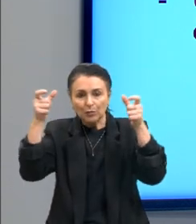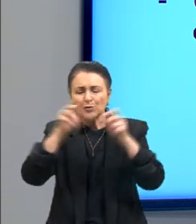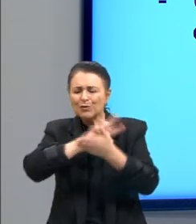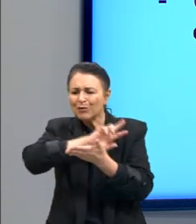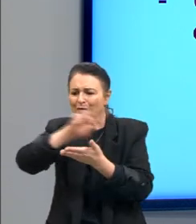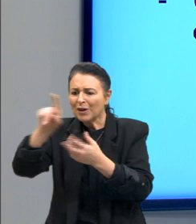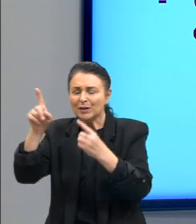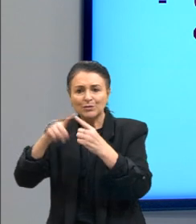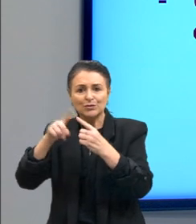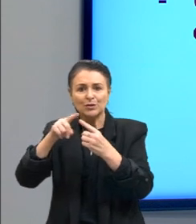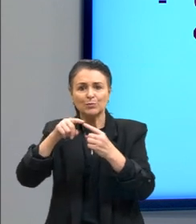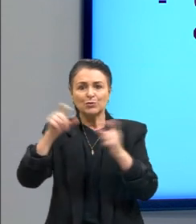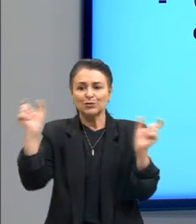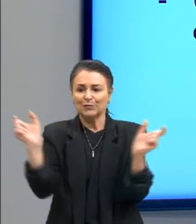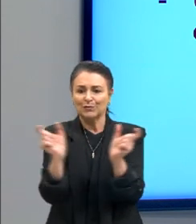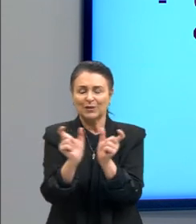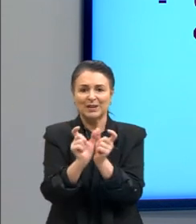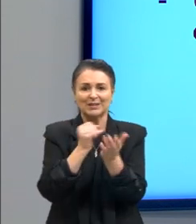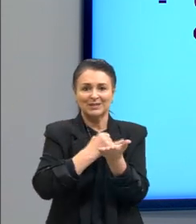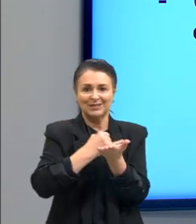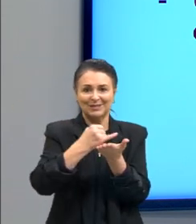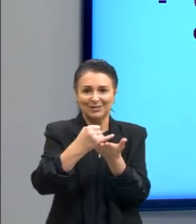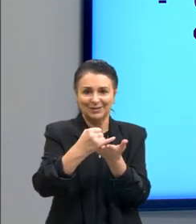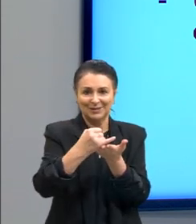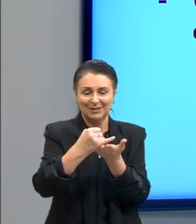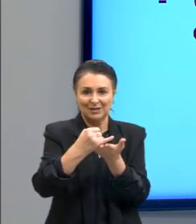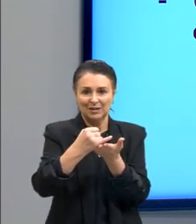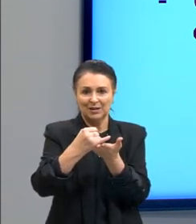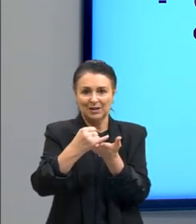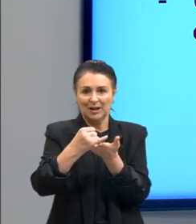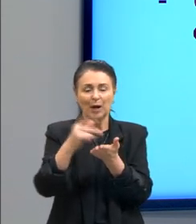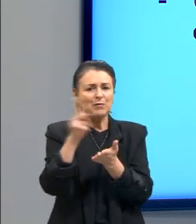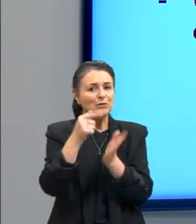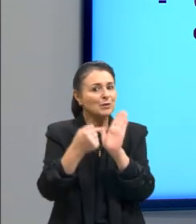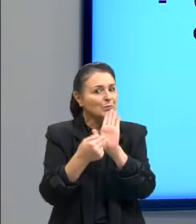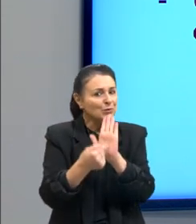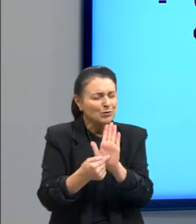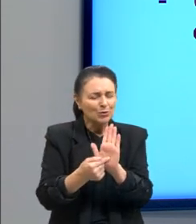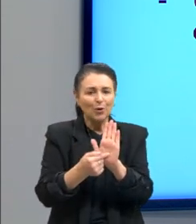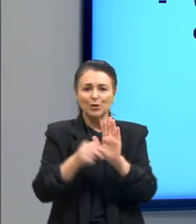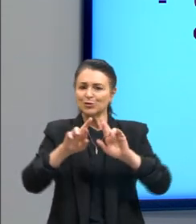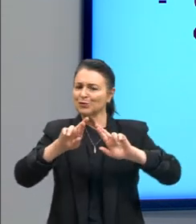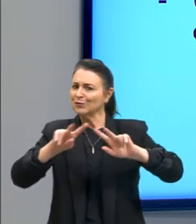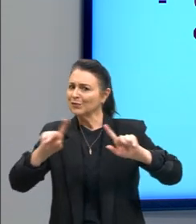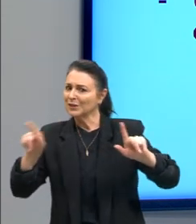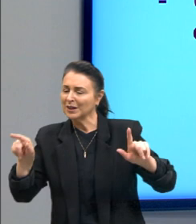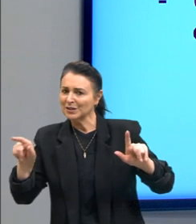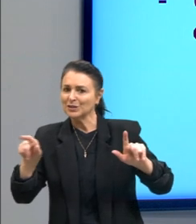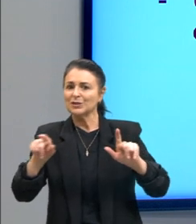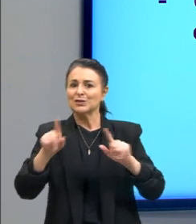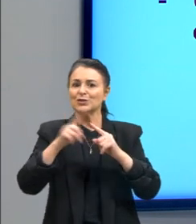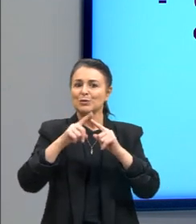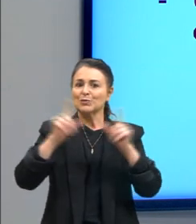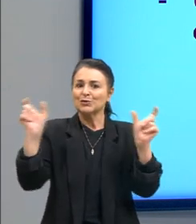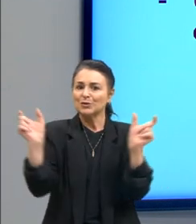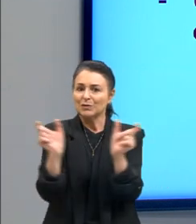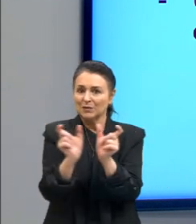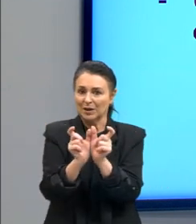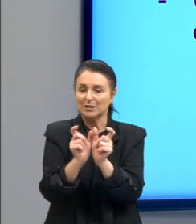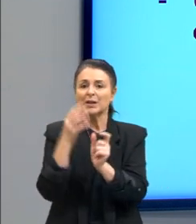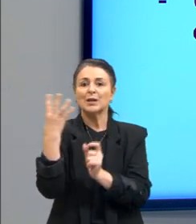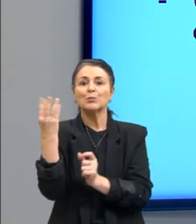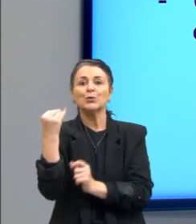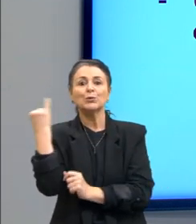a gente deu uma baita de uma pincelada aqui né sobre esses diferentes tipos de frase e importante muito importante